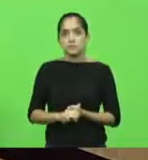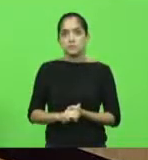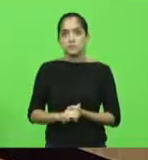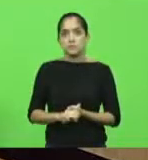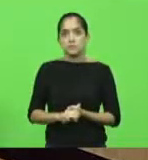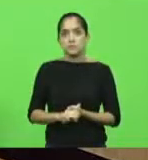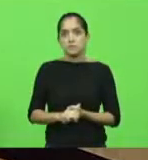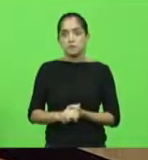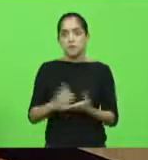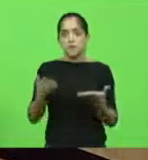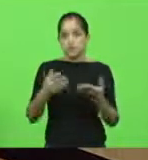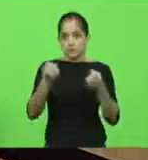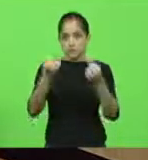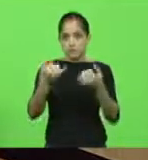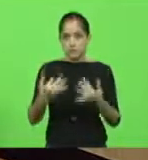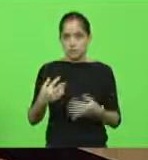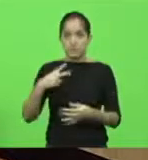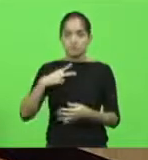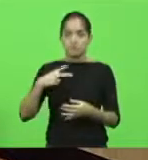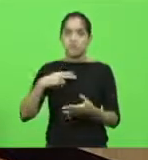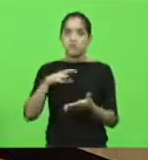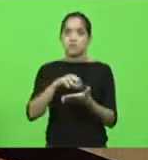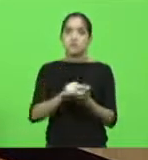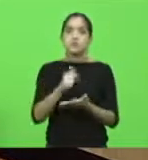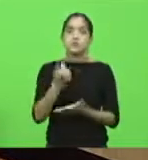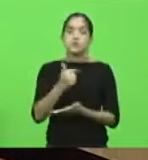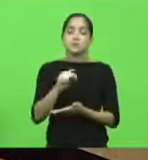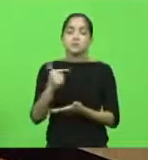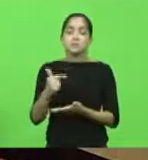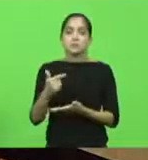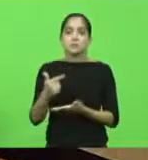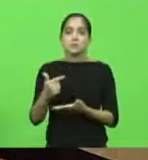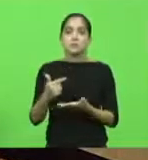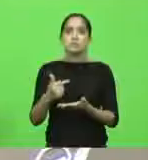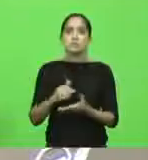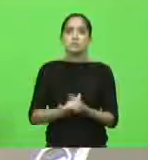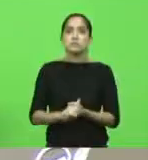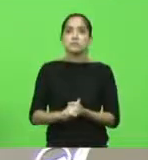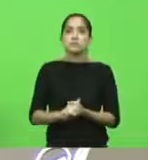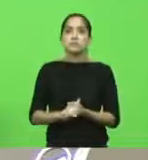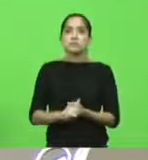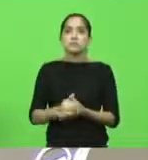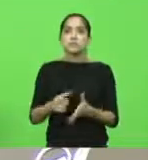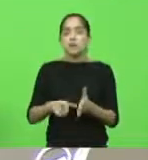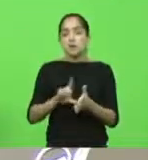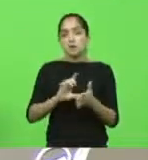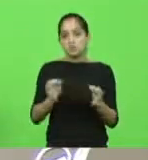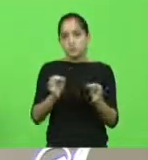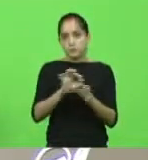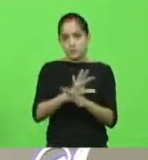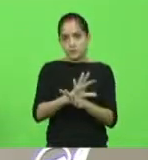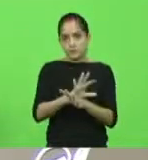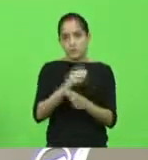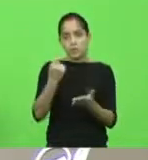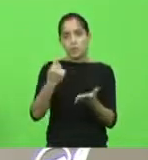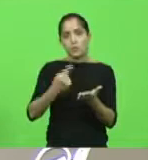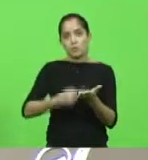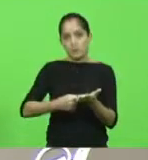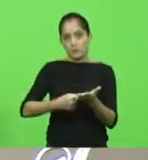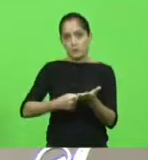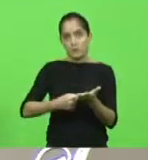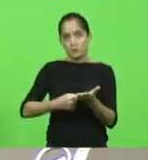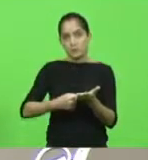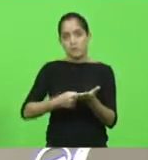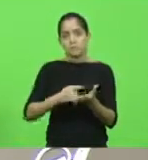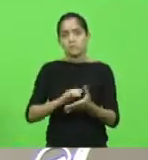Em explicações pessoais, não temos oradores inscritos. Esta presidência, antes de encerrar a sessão, convoca outra